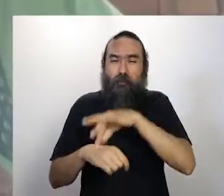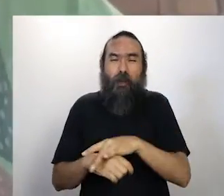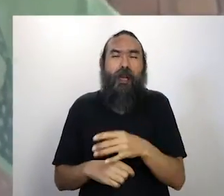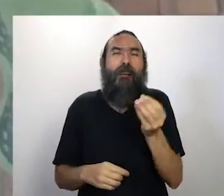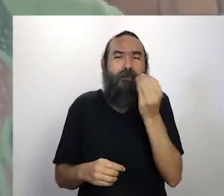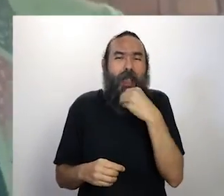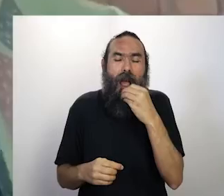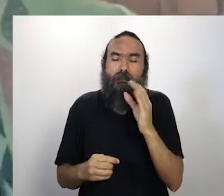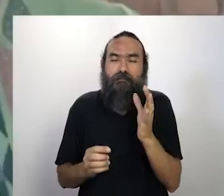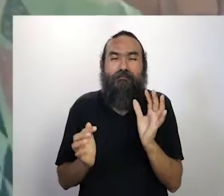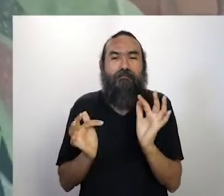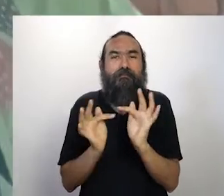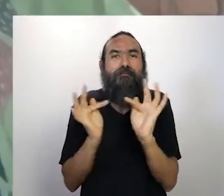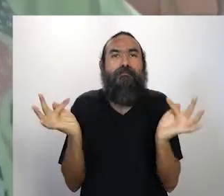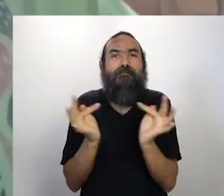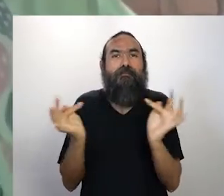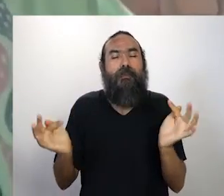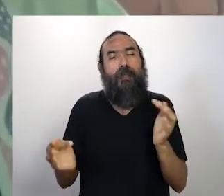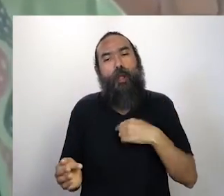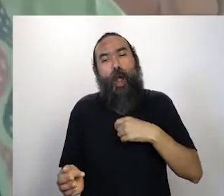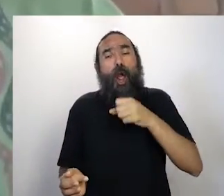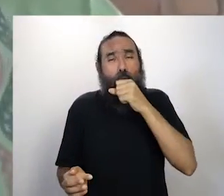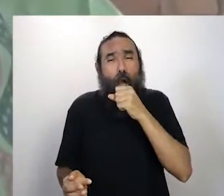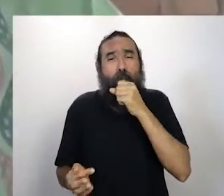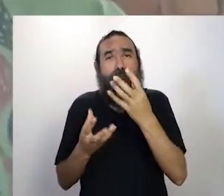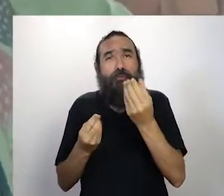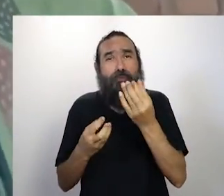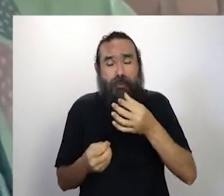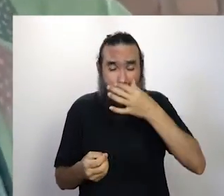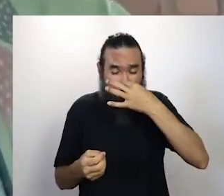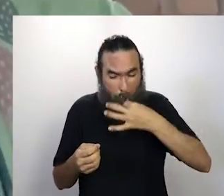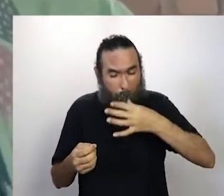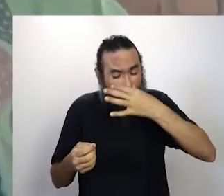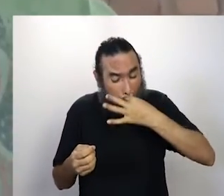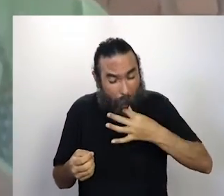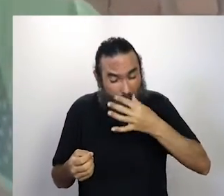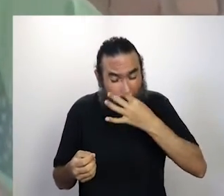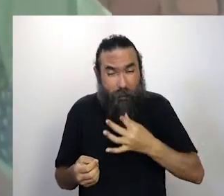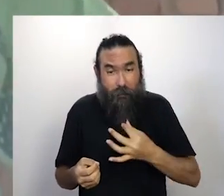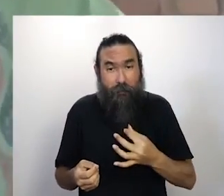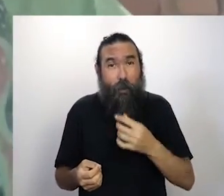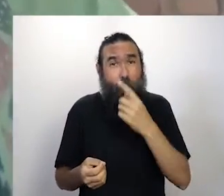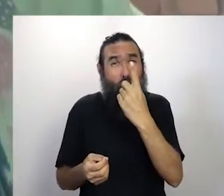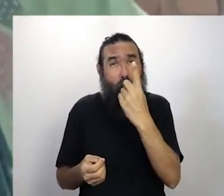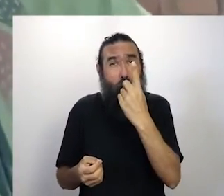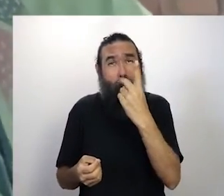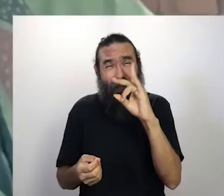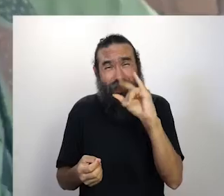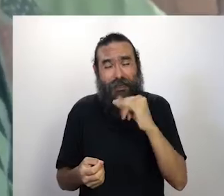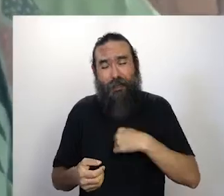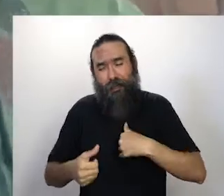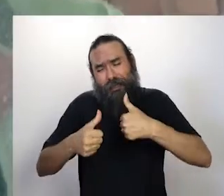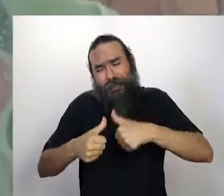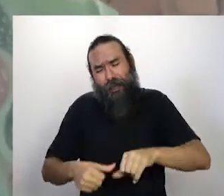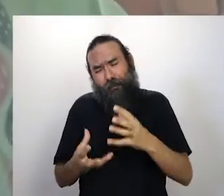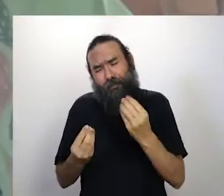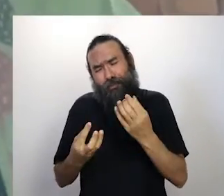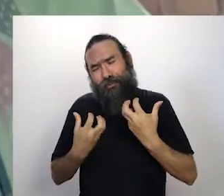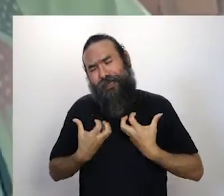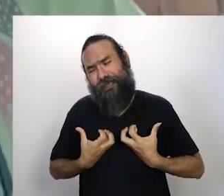eu tive muita tosse, coriza, teve um dia que eu fiquei absolutamente cansado,